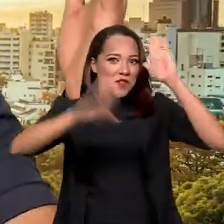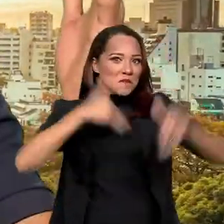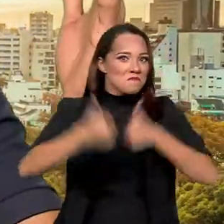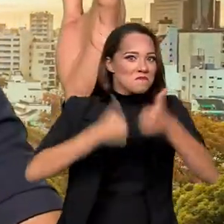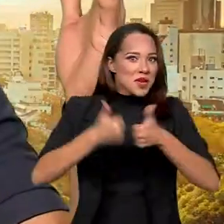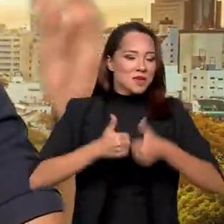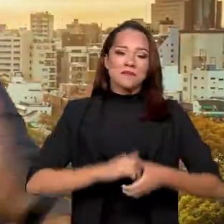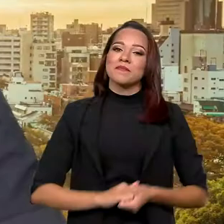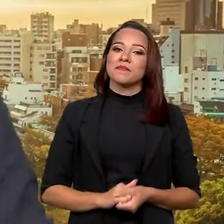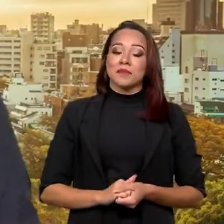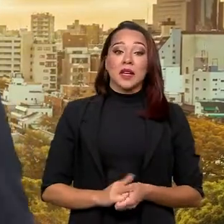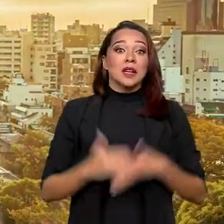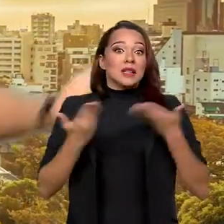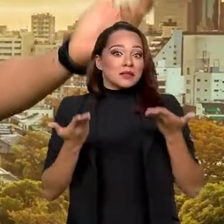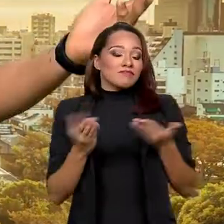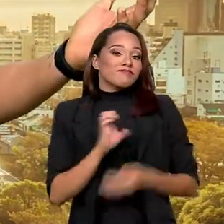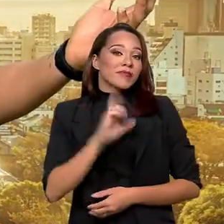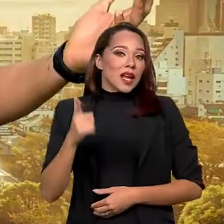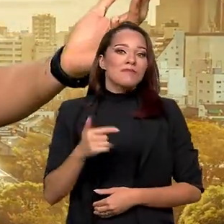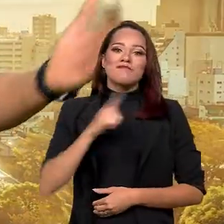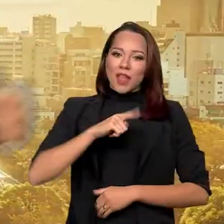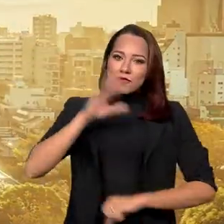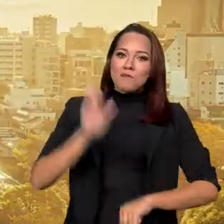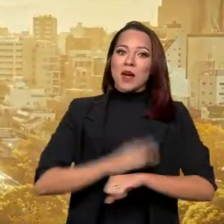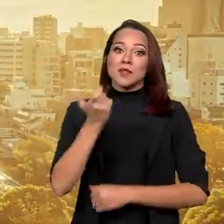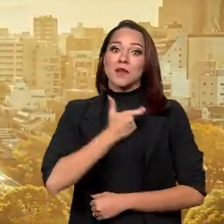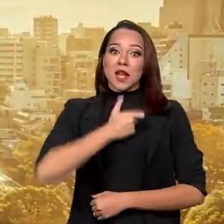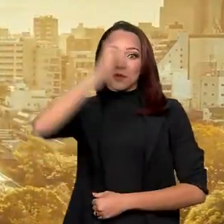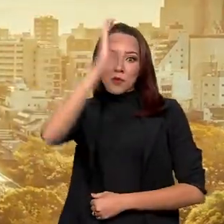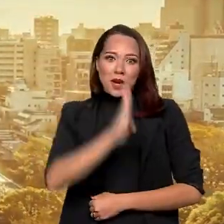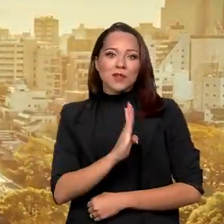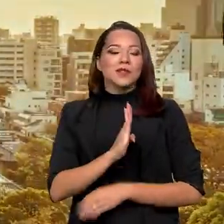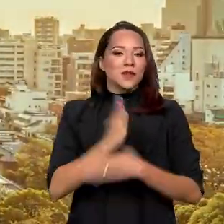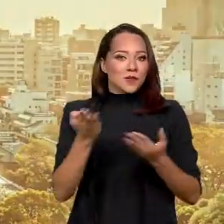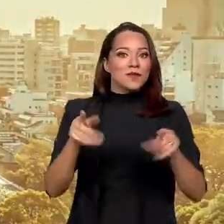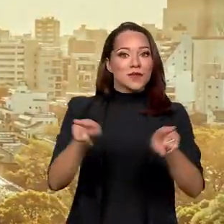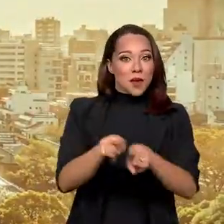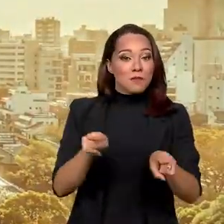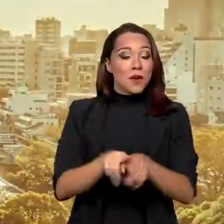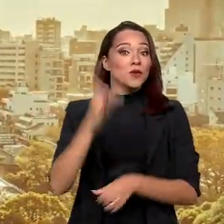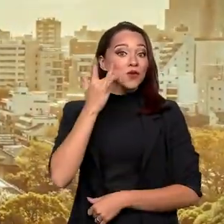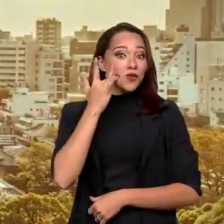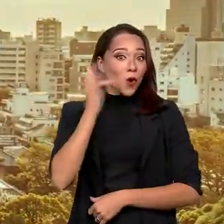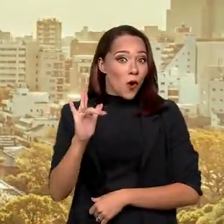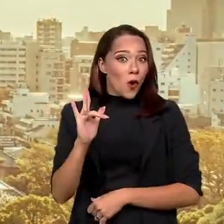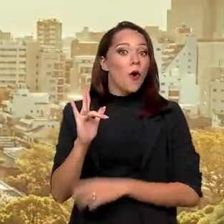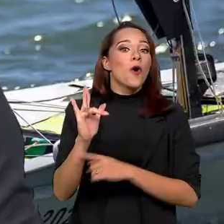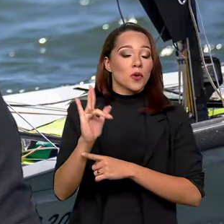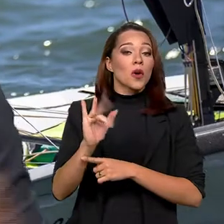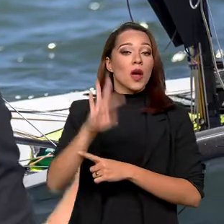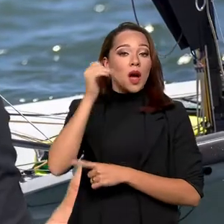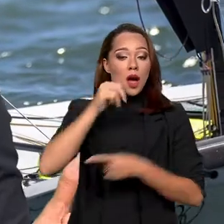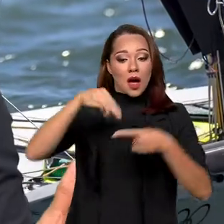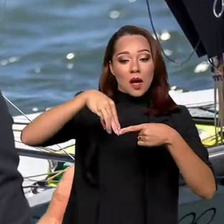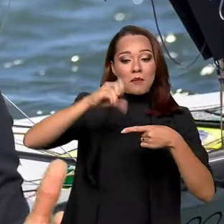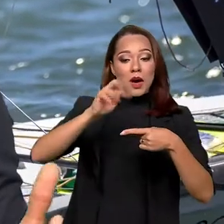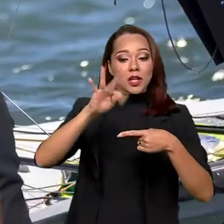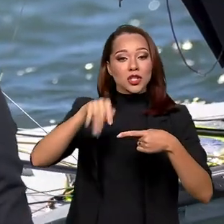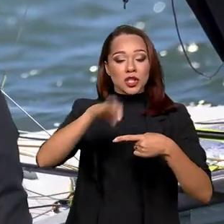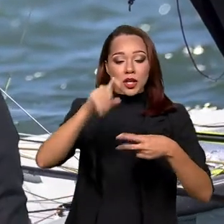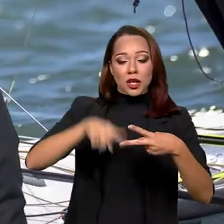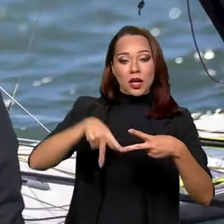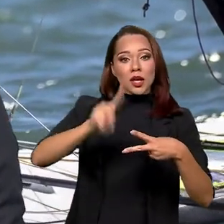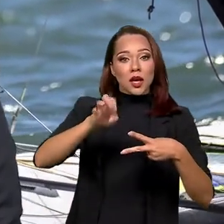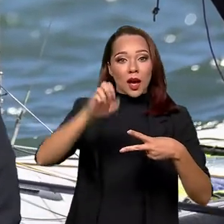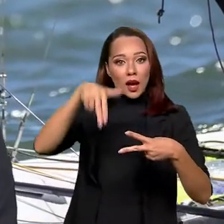Salve, salve galera, tudo bem? Claro que tá, né? Teve mais medalha pro Brasil, inclusive de ouro. A Martini